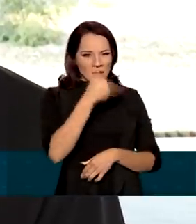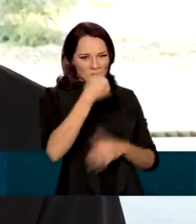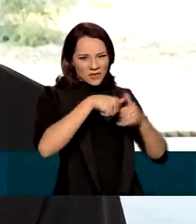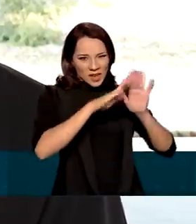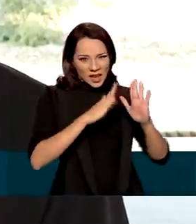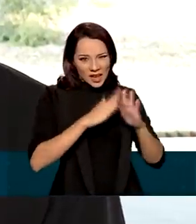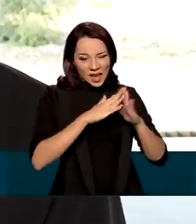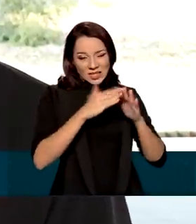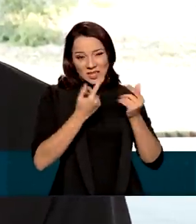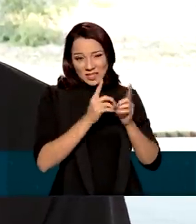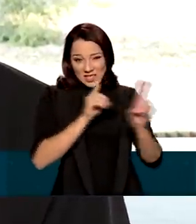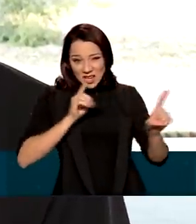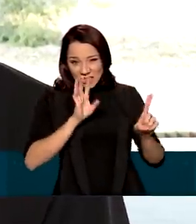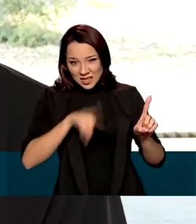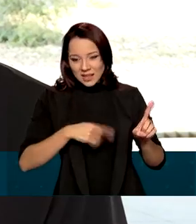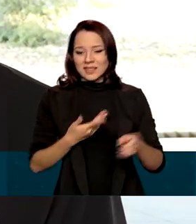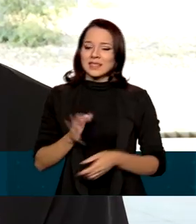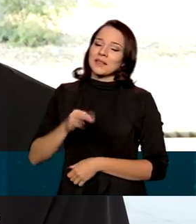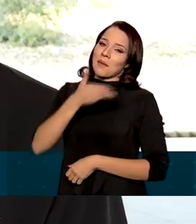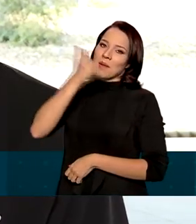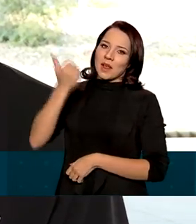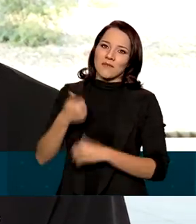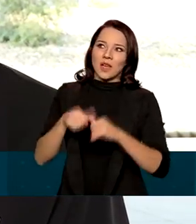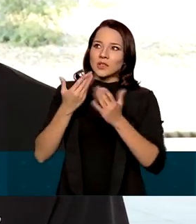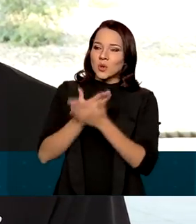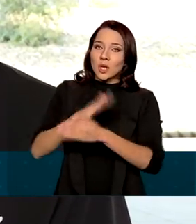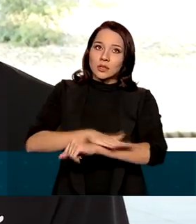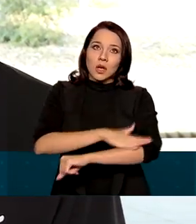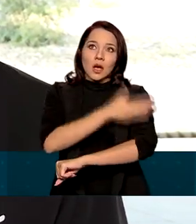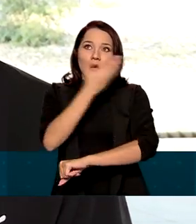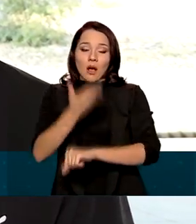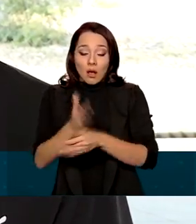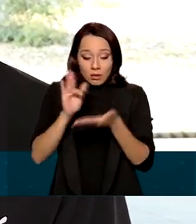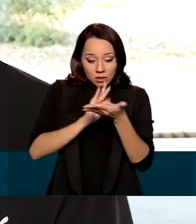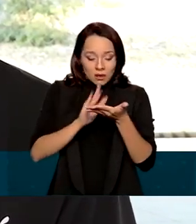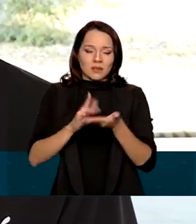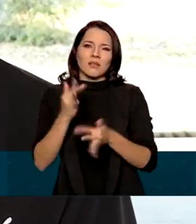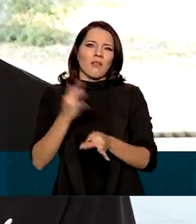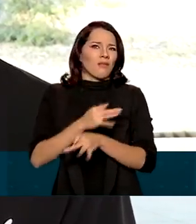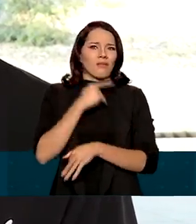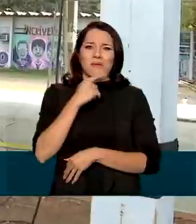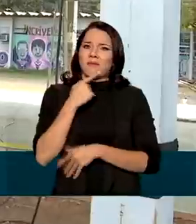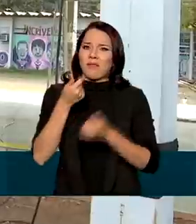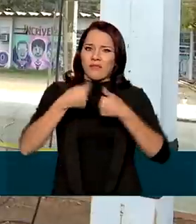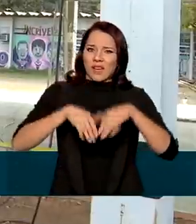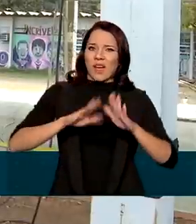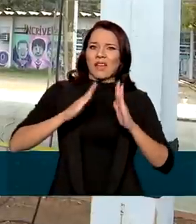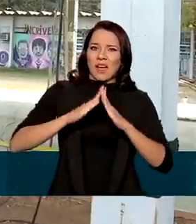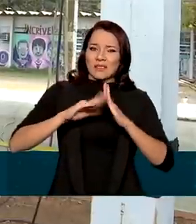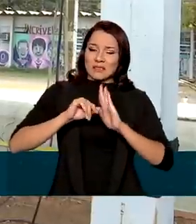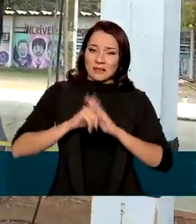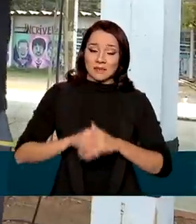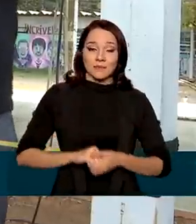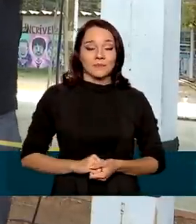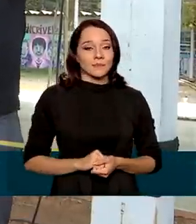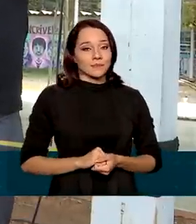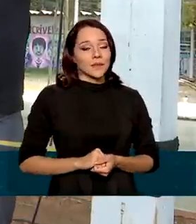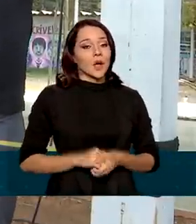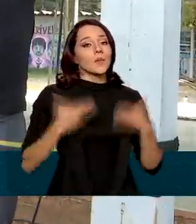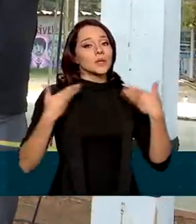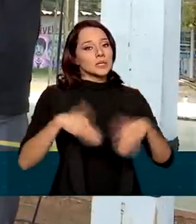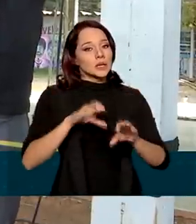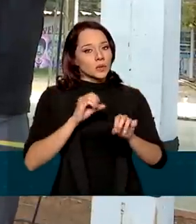ensino remoto? Muito melhor, né? Ficar estudando o dia todo no celular, a não aguenta mais ficar trancado dentro de casa. O Ministério da Educação